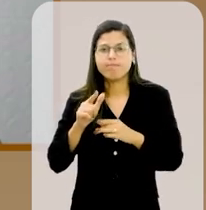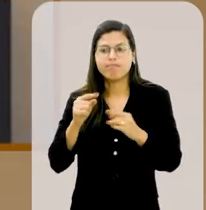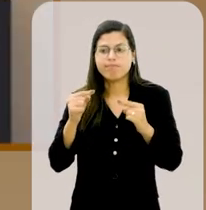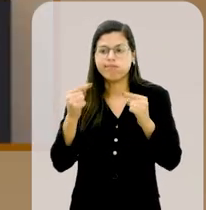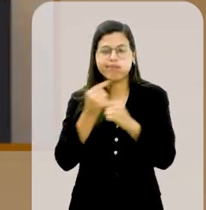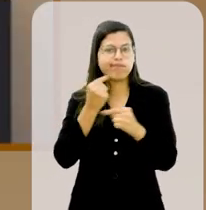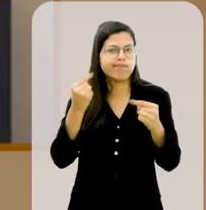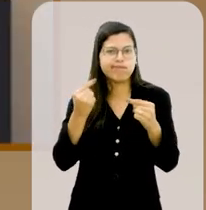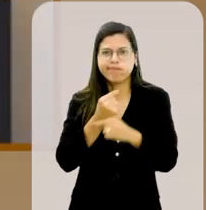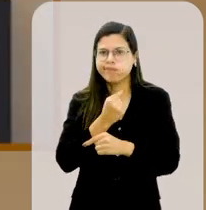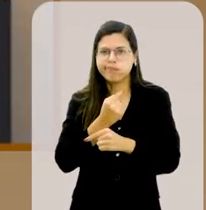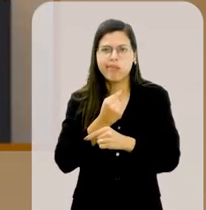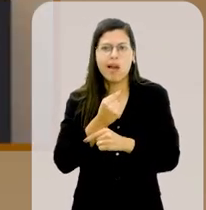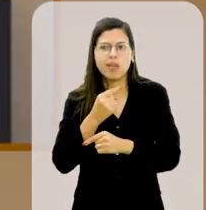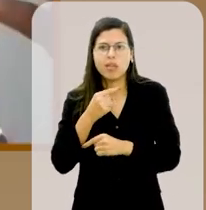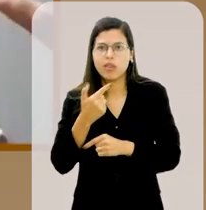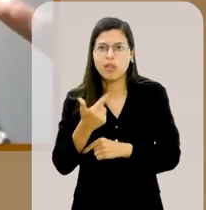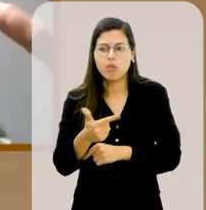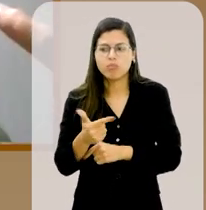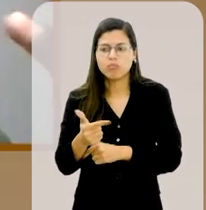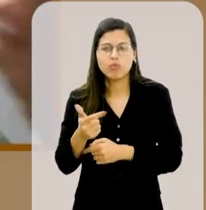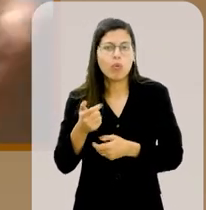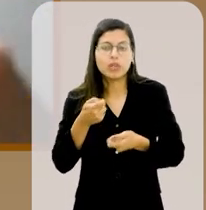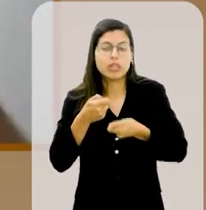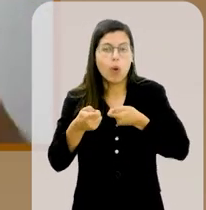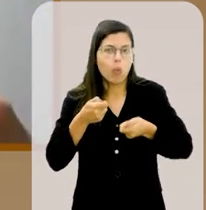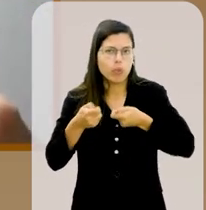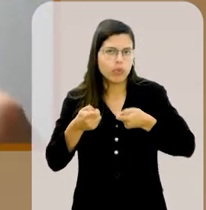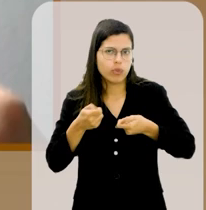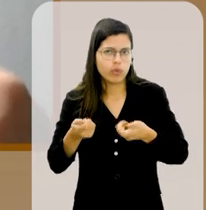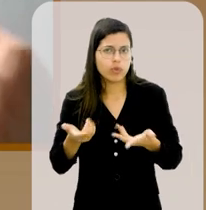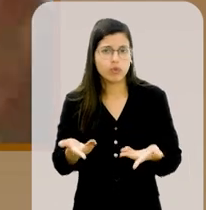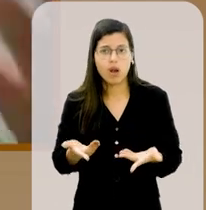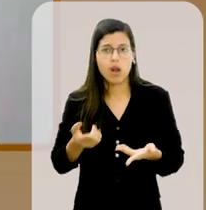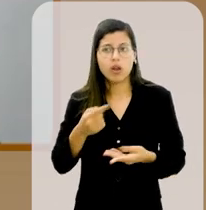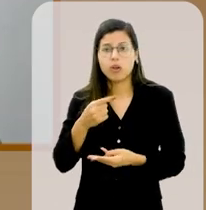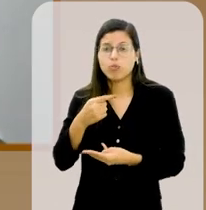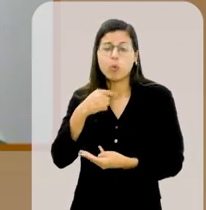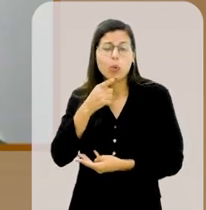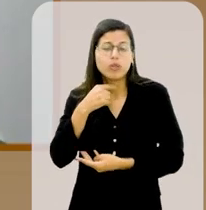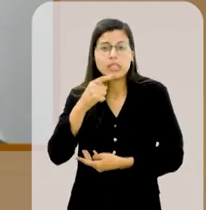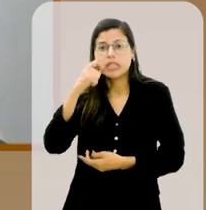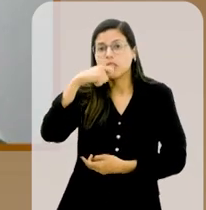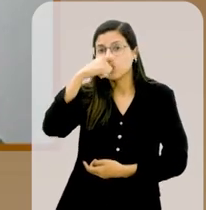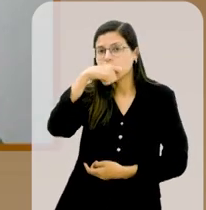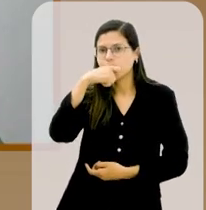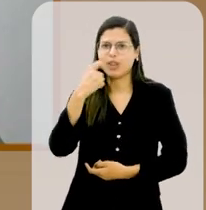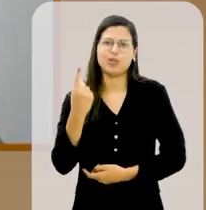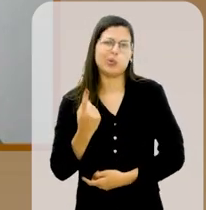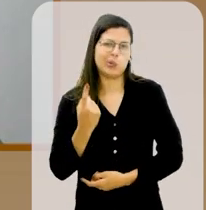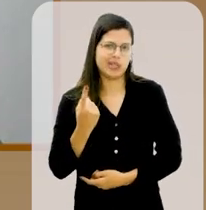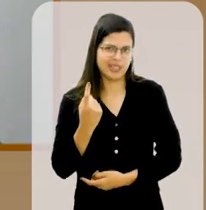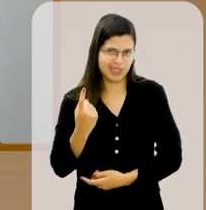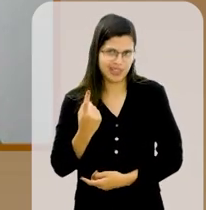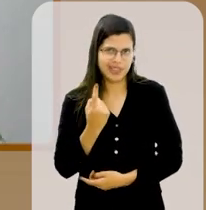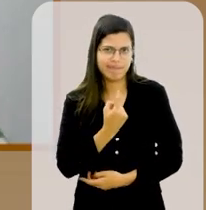incoordenados. Eu não tinha força, para você ter uma ideia, eu não escovava meus dentes sozinha